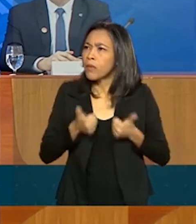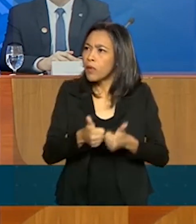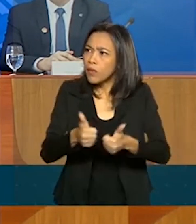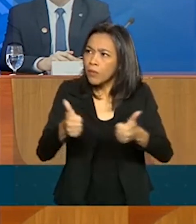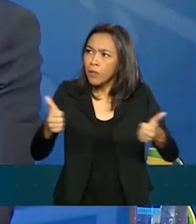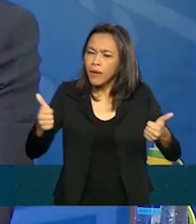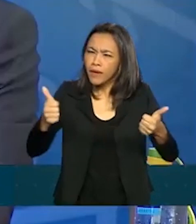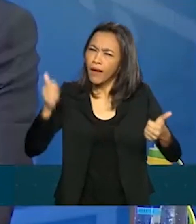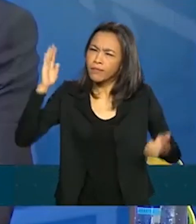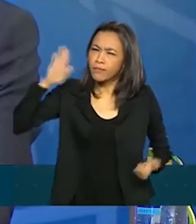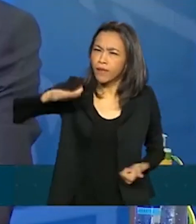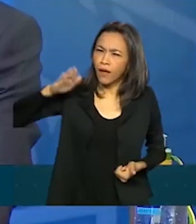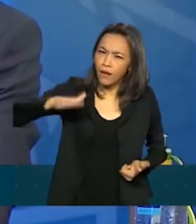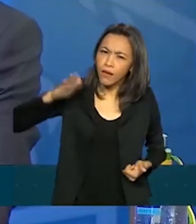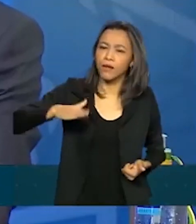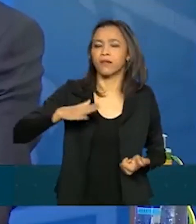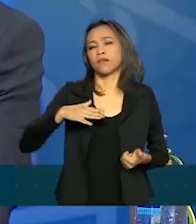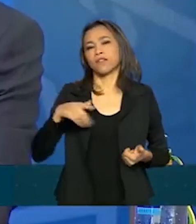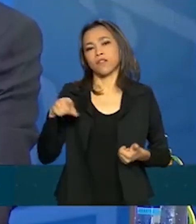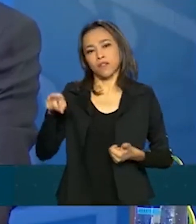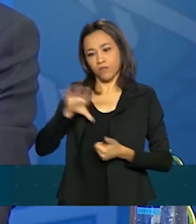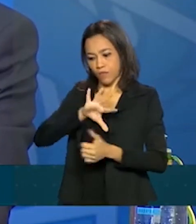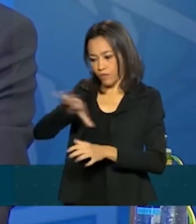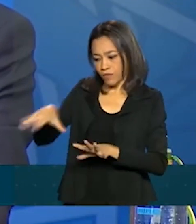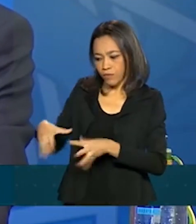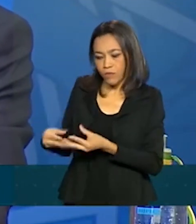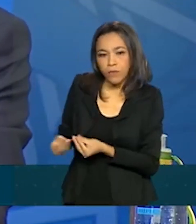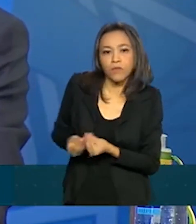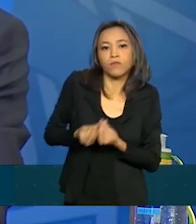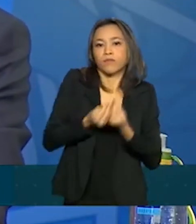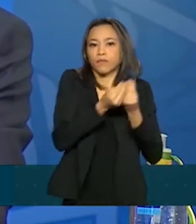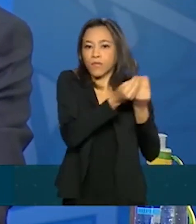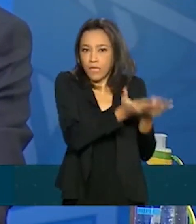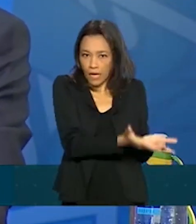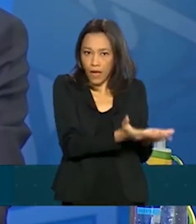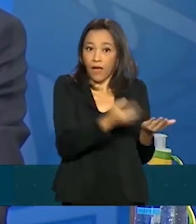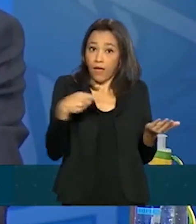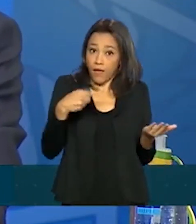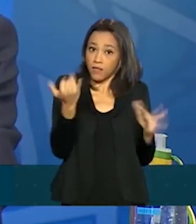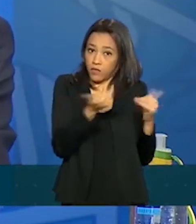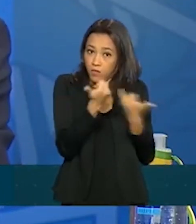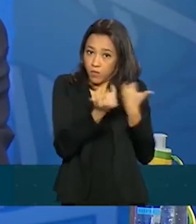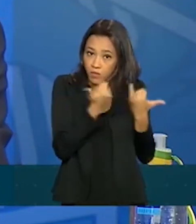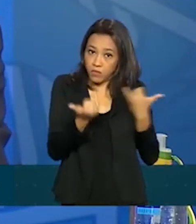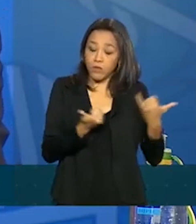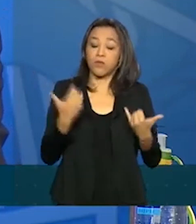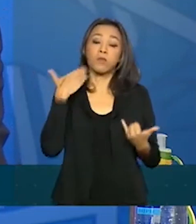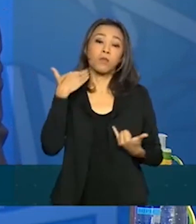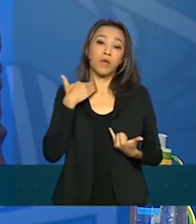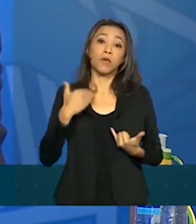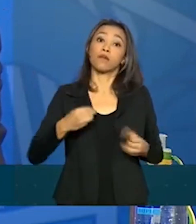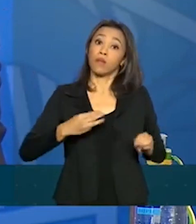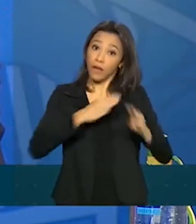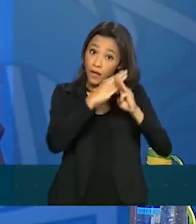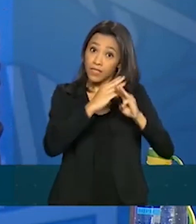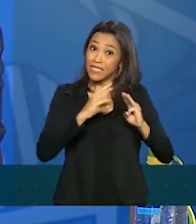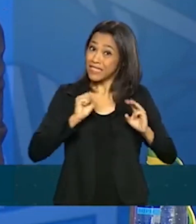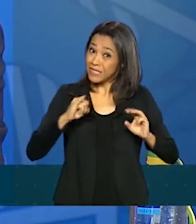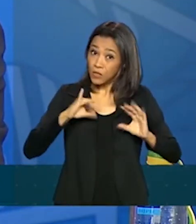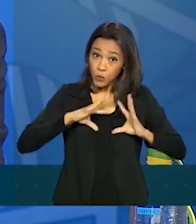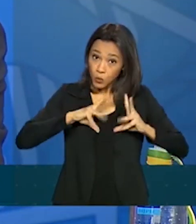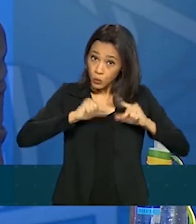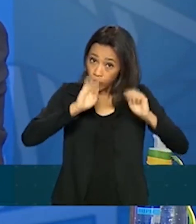nós esperamos poder repassar isso à Caixa, para que a Caixa possa processar, e já na quinta-feira, se tudo correr bem, tem um C,